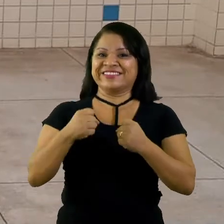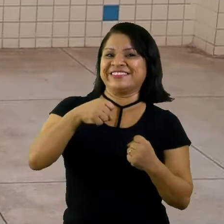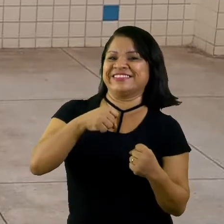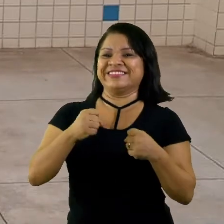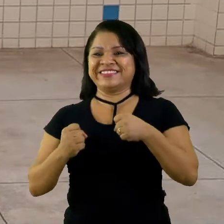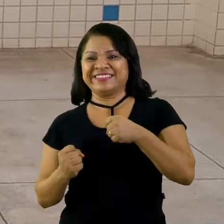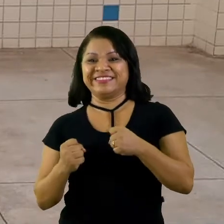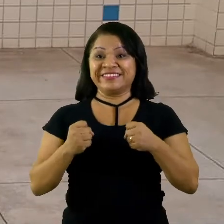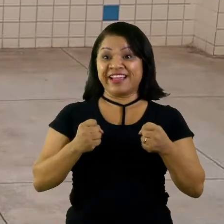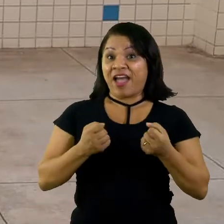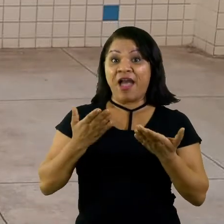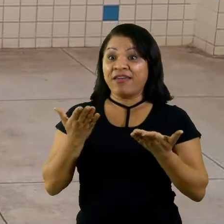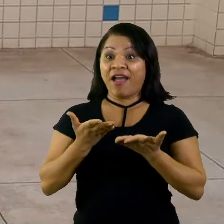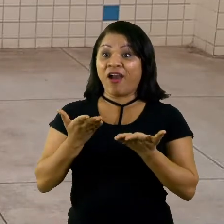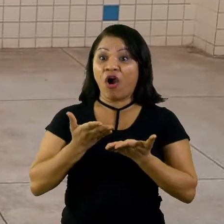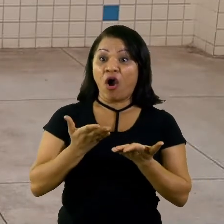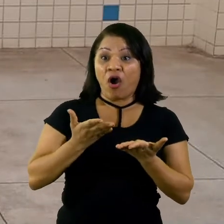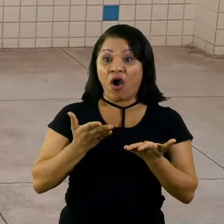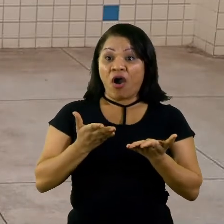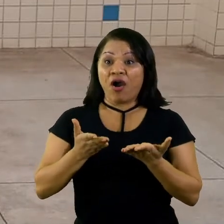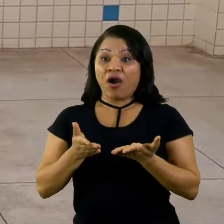E agora? Vamos ver qual cor?